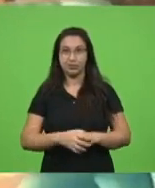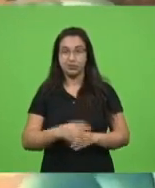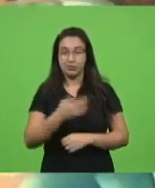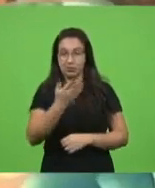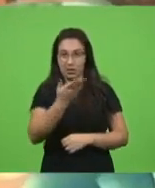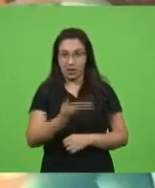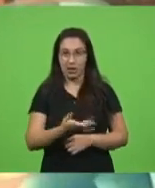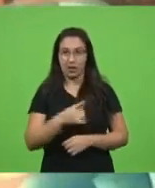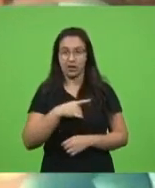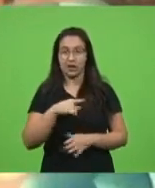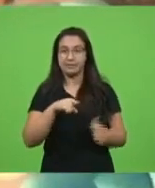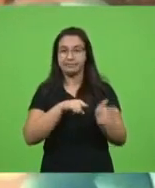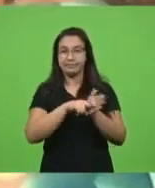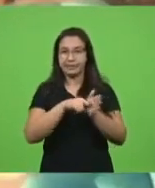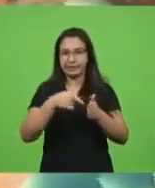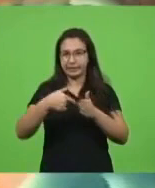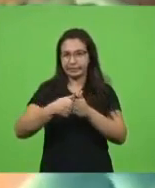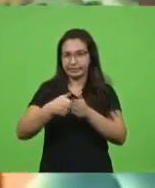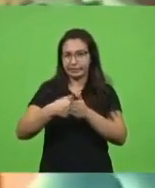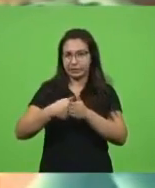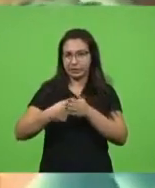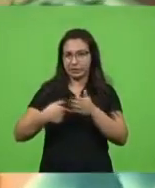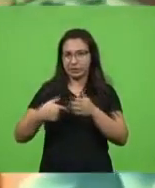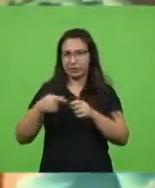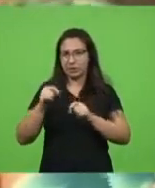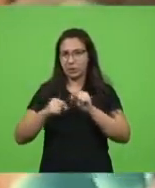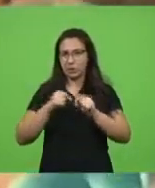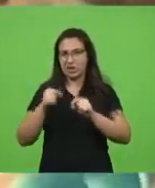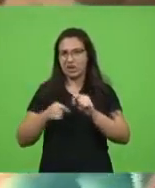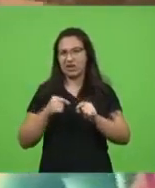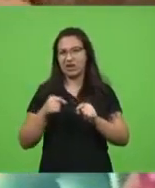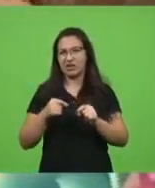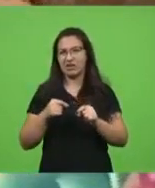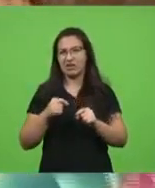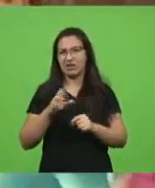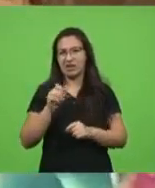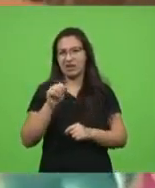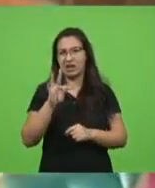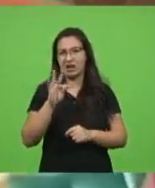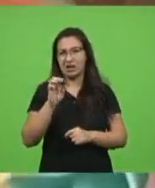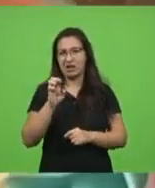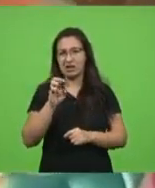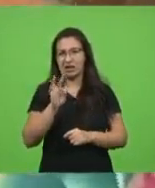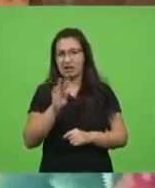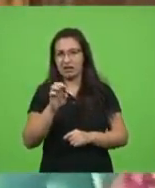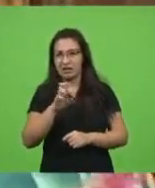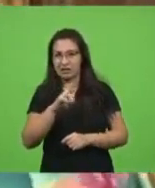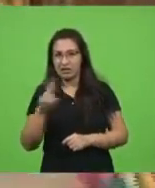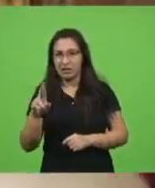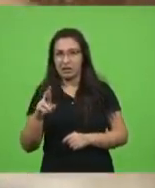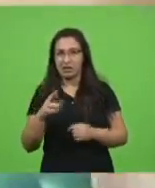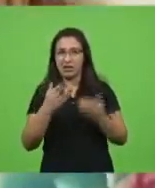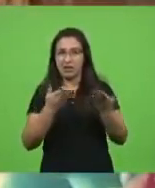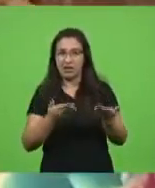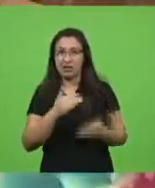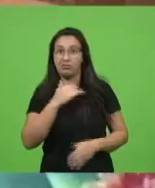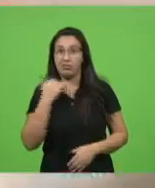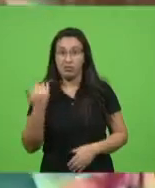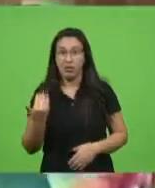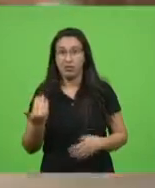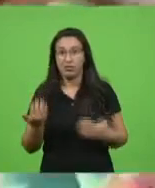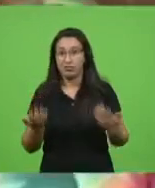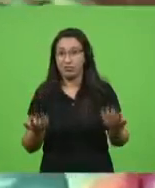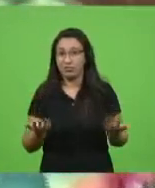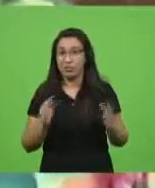exame, eu não me lembro se era cateterismo, não sei, enfim, era coração. Ele acabou falecendo. Então, as coisas estão